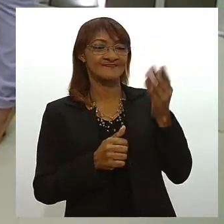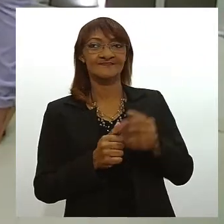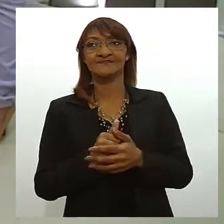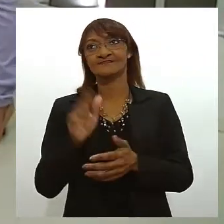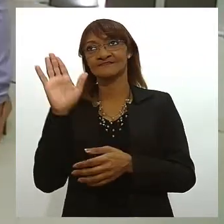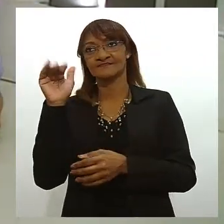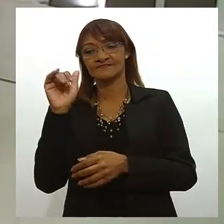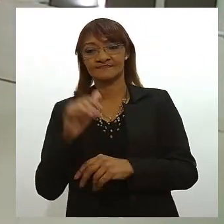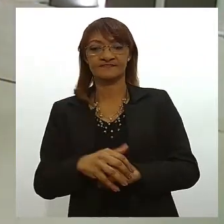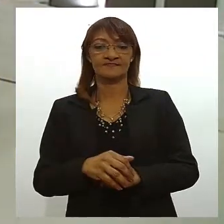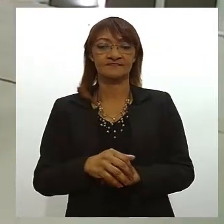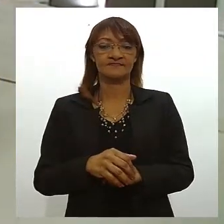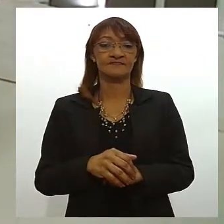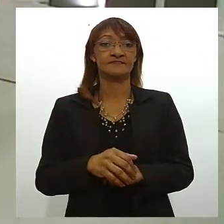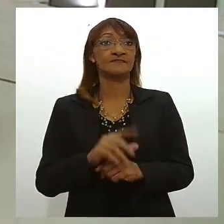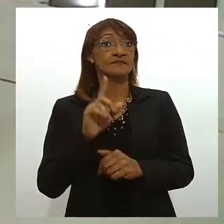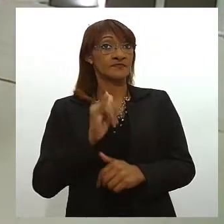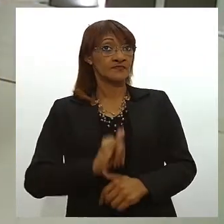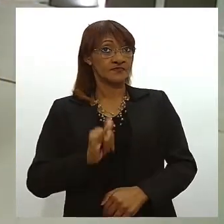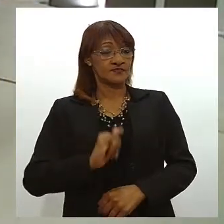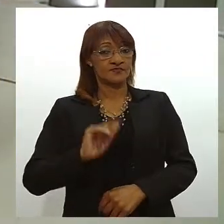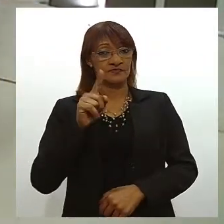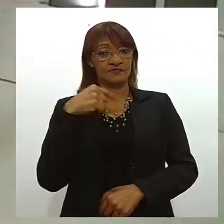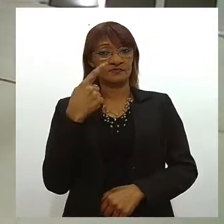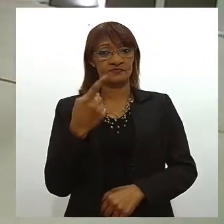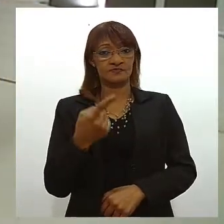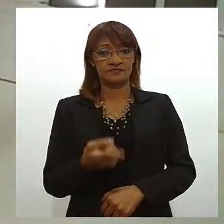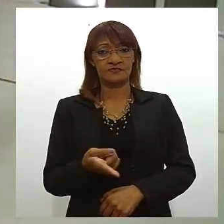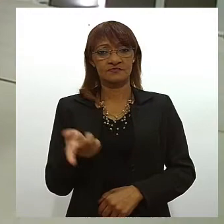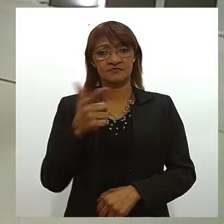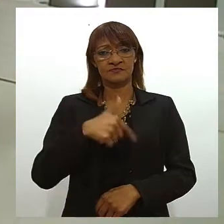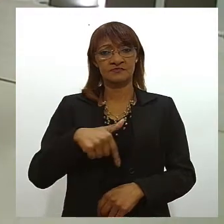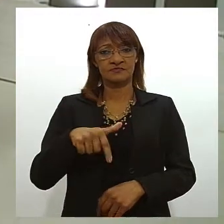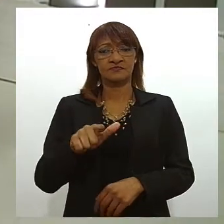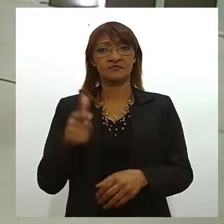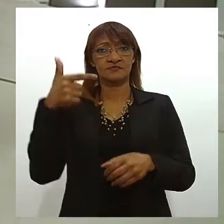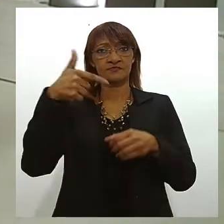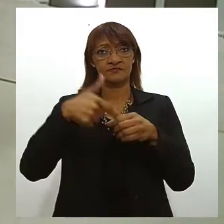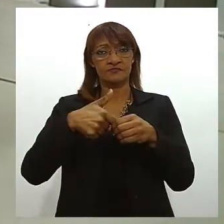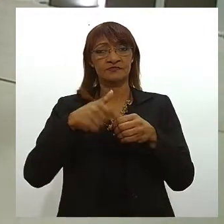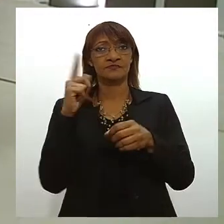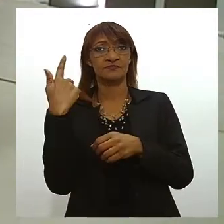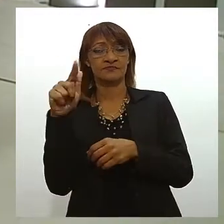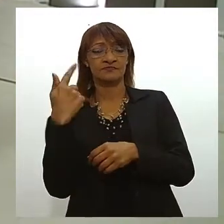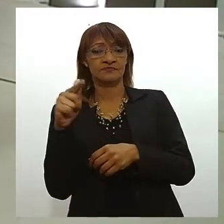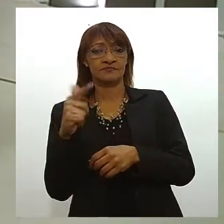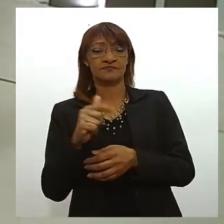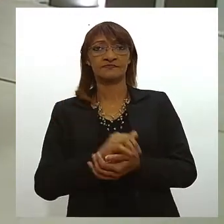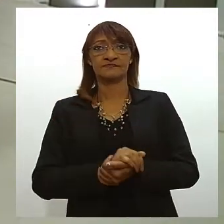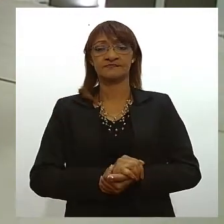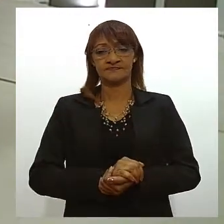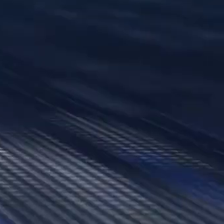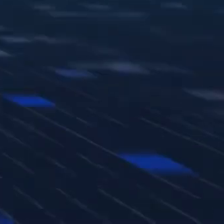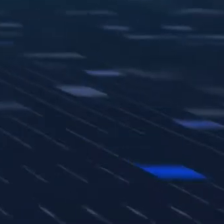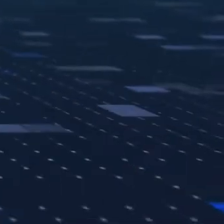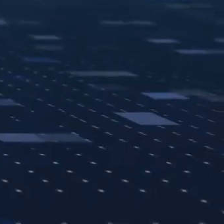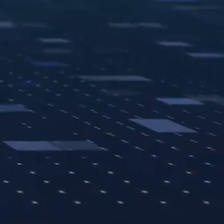a próxima. E olha, depois do intervalo, em vigor mais um reajuste para o gás de cozinha, gasolina e diesel. Volto já.